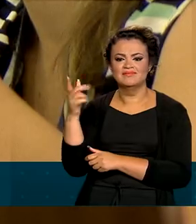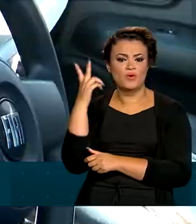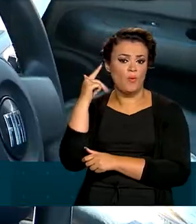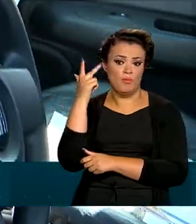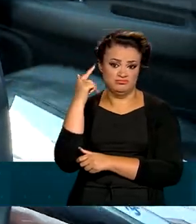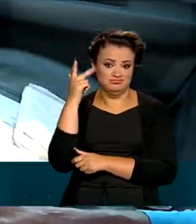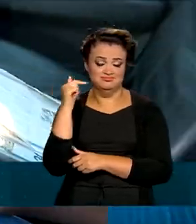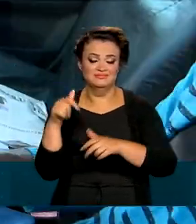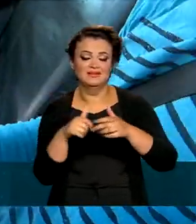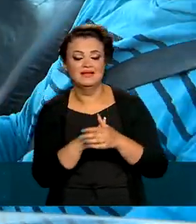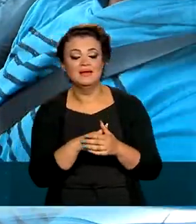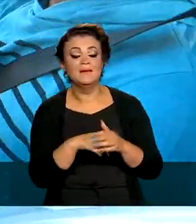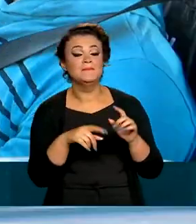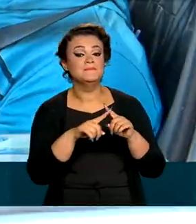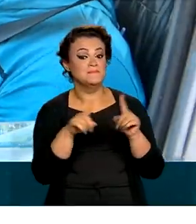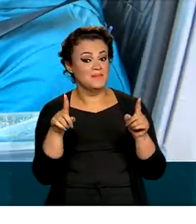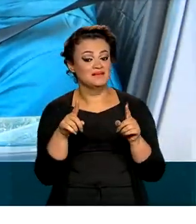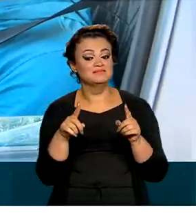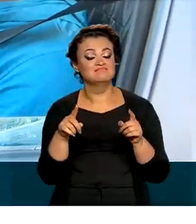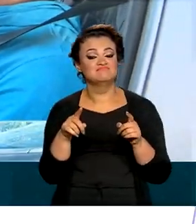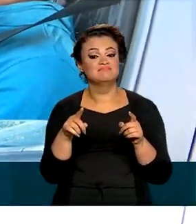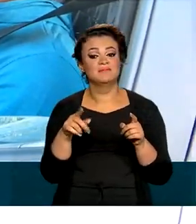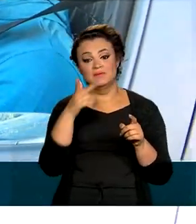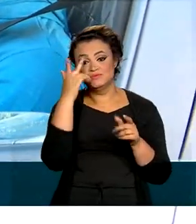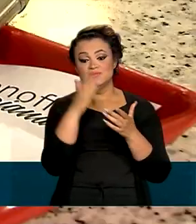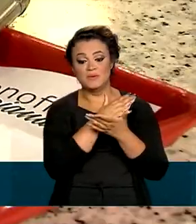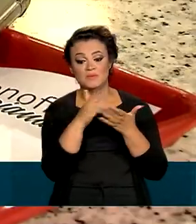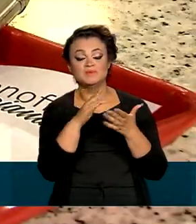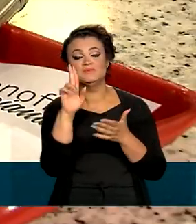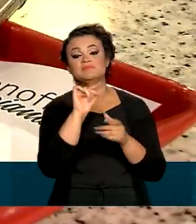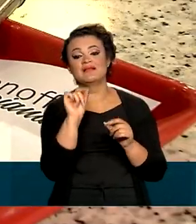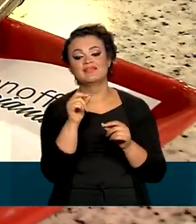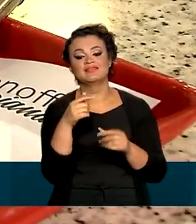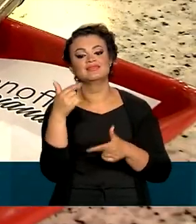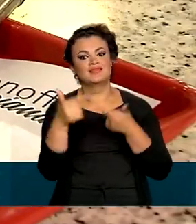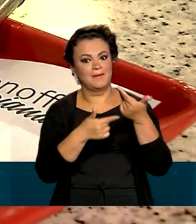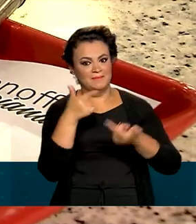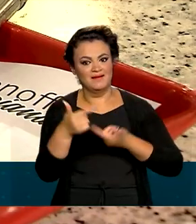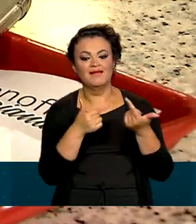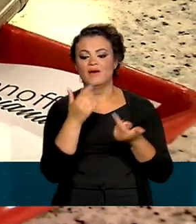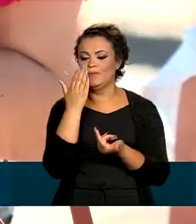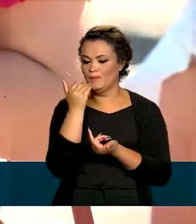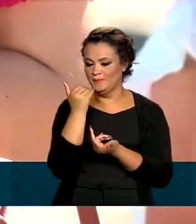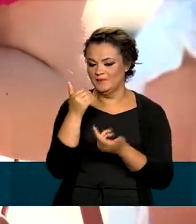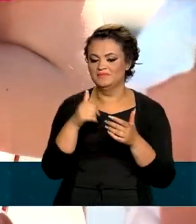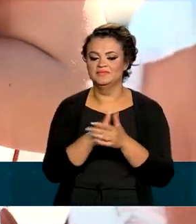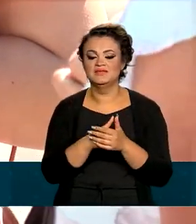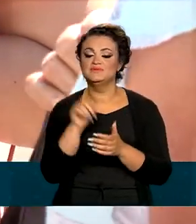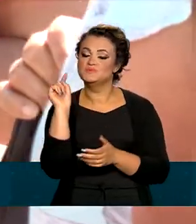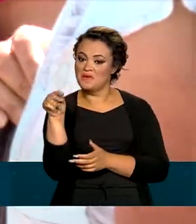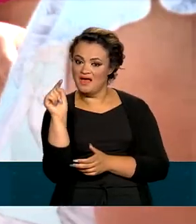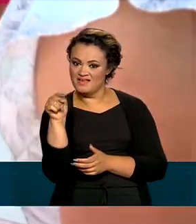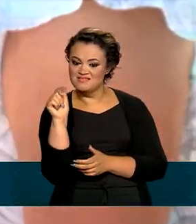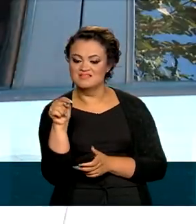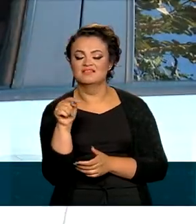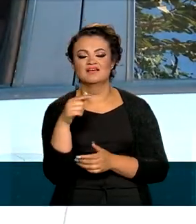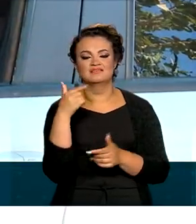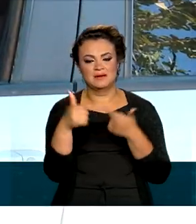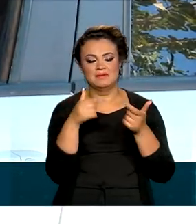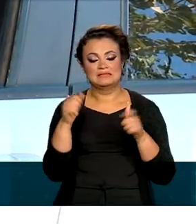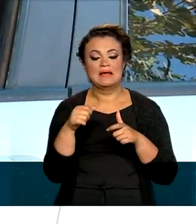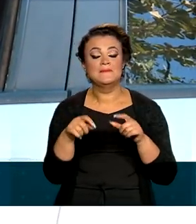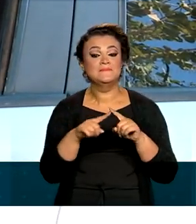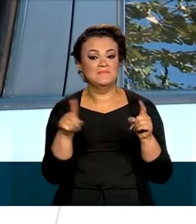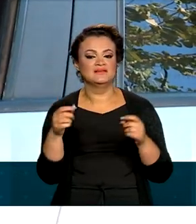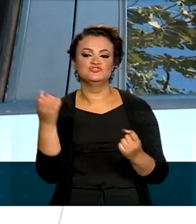comum. E para muitas pessoas, ele é indispensável, até na hora do almoço. É uma ferramenta de trabalho, mas